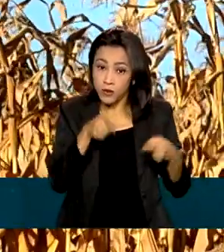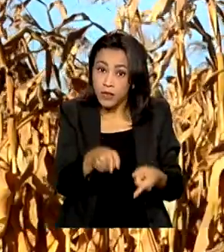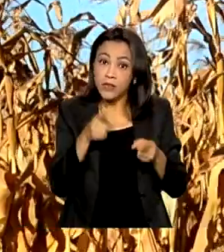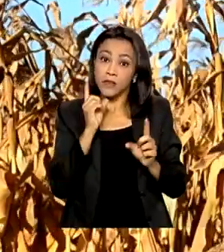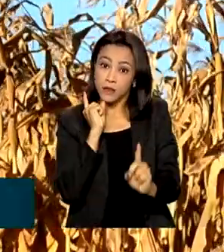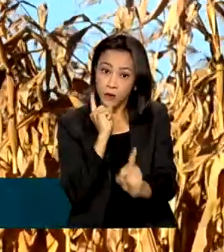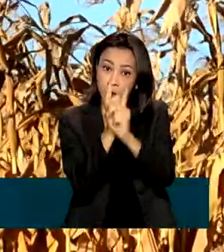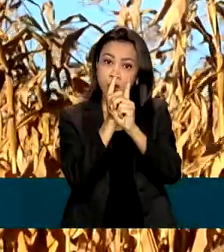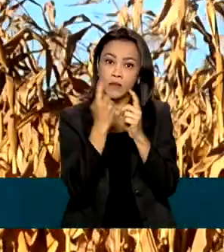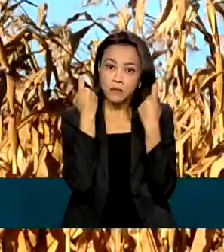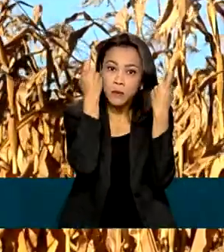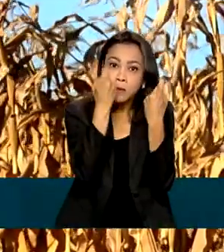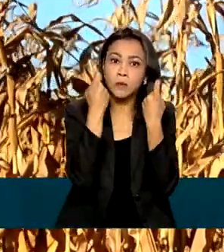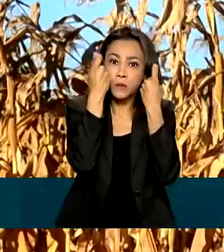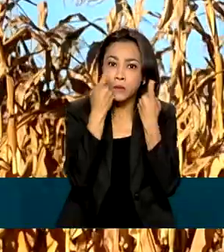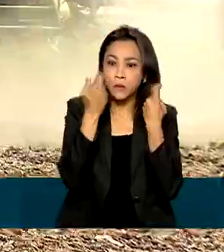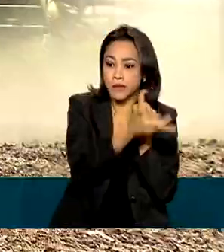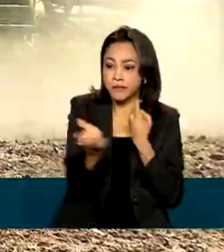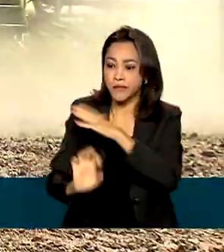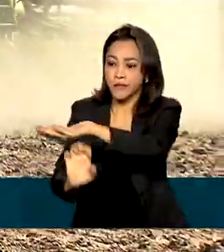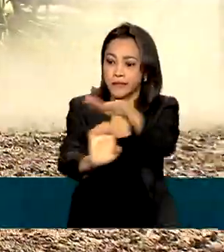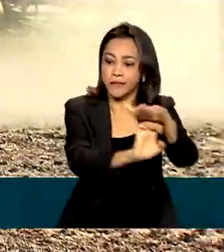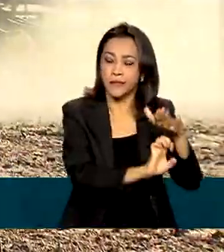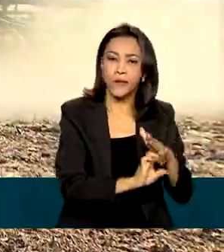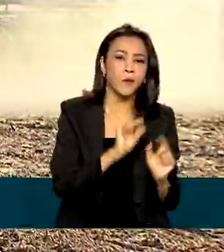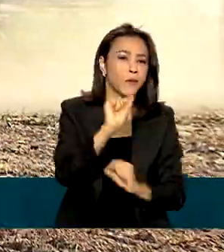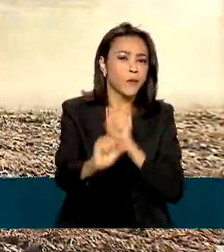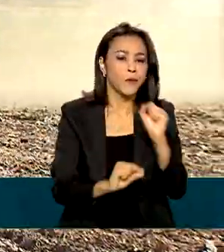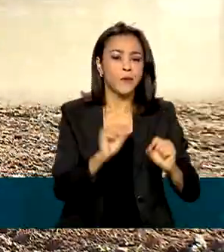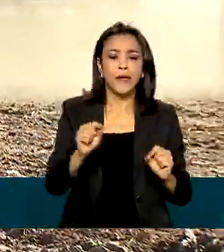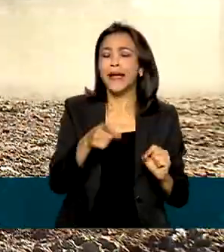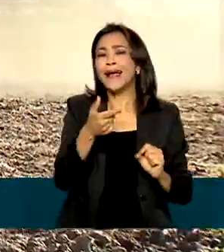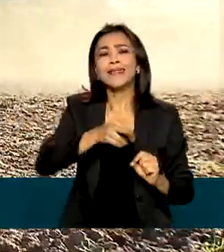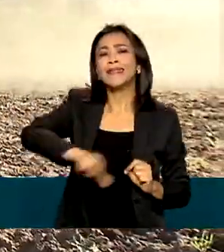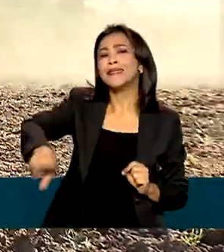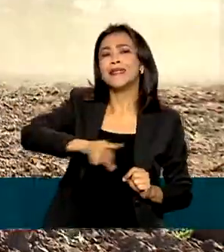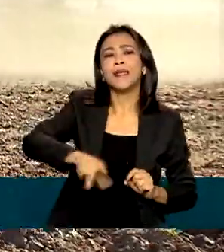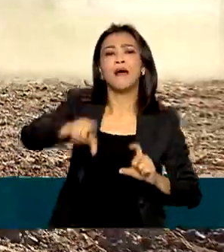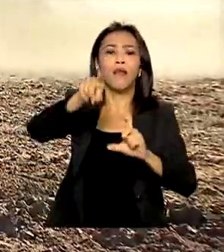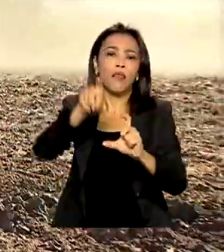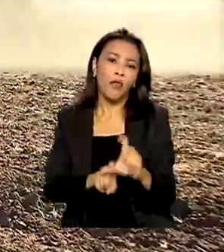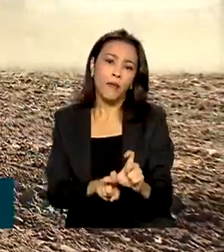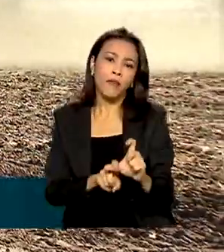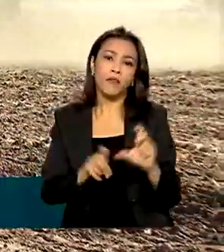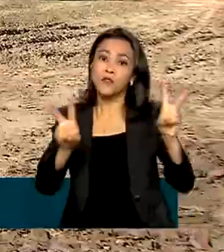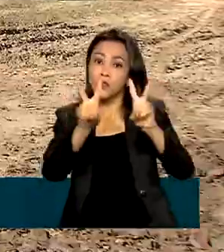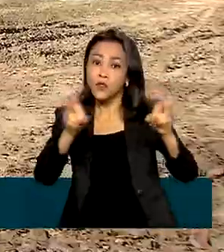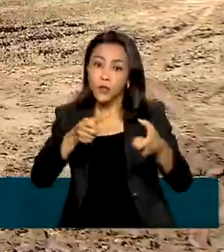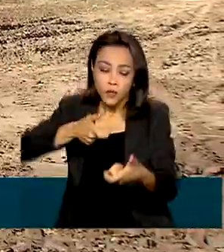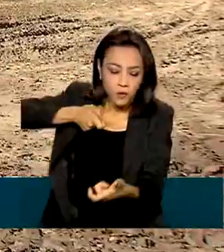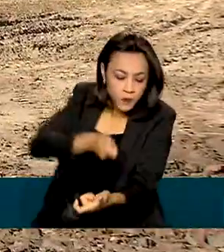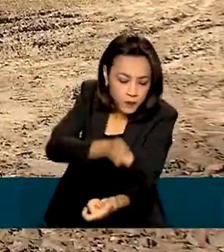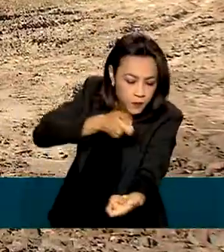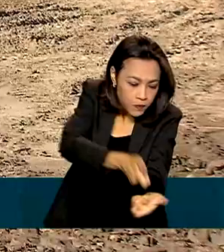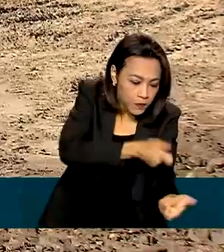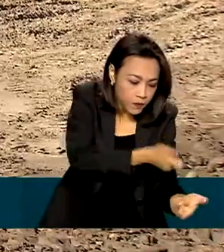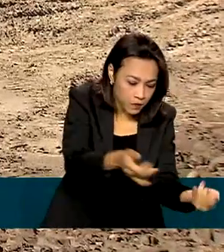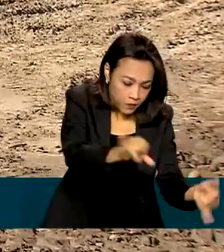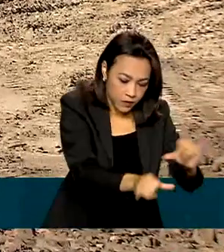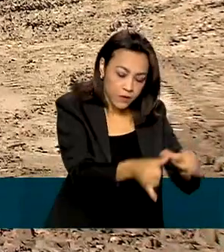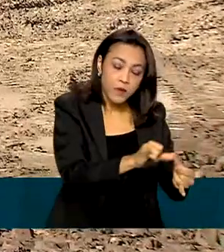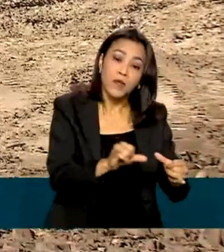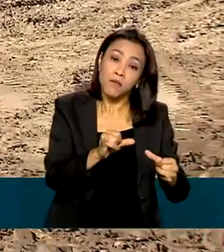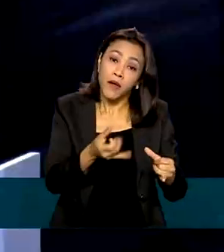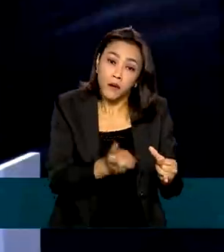que traz preocupação aos produtores é o desafio da não dependência externa de fertilizantes para a garantia da